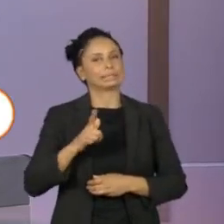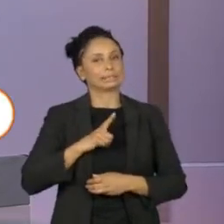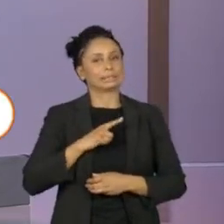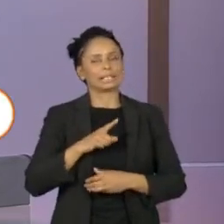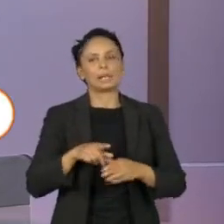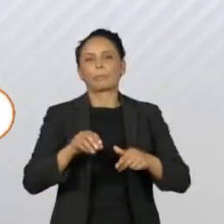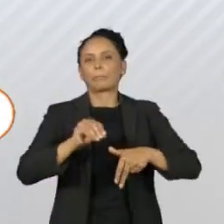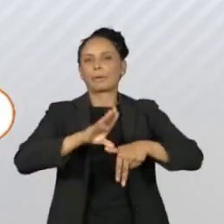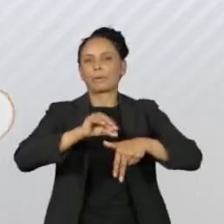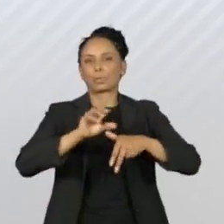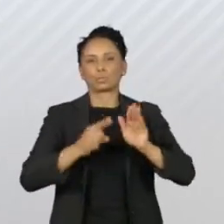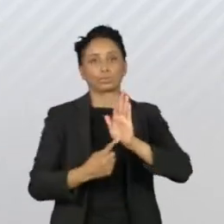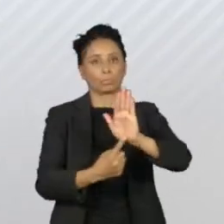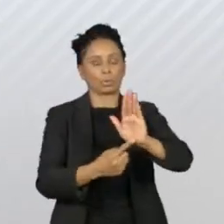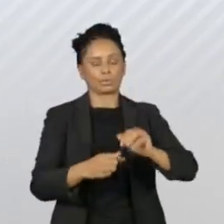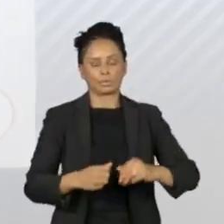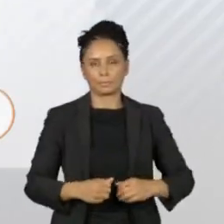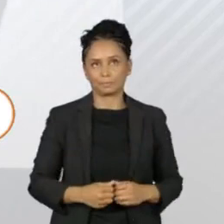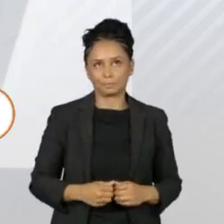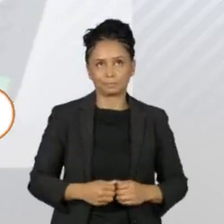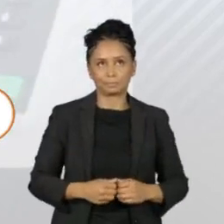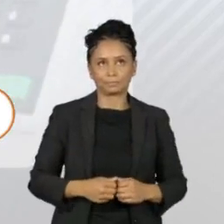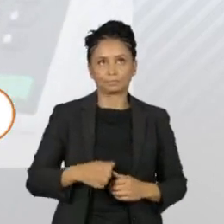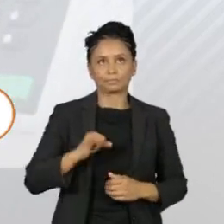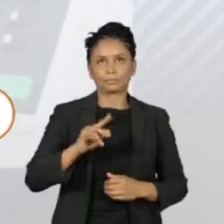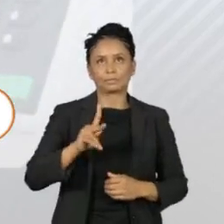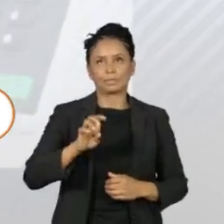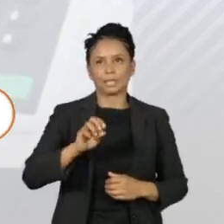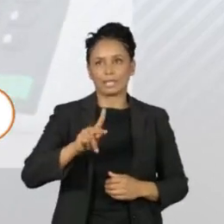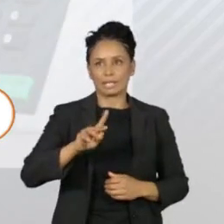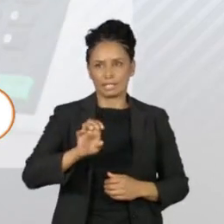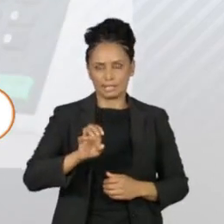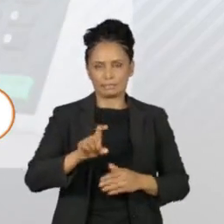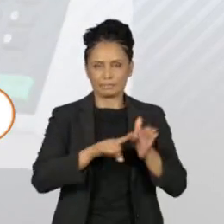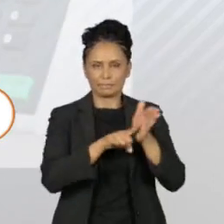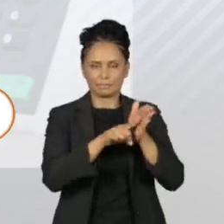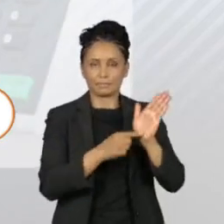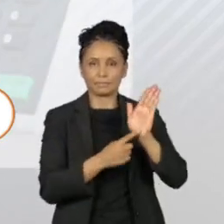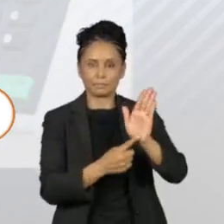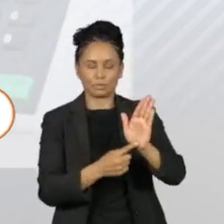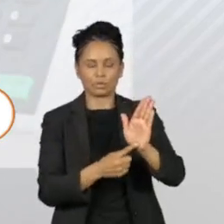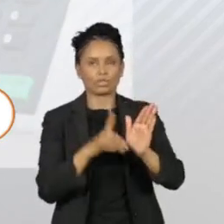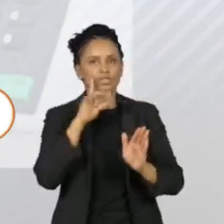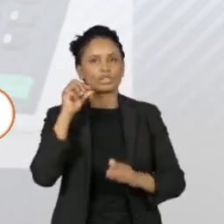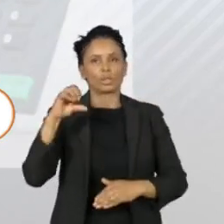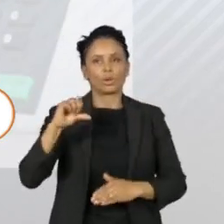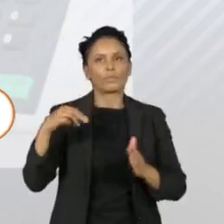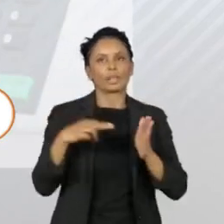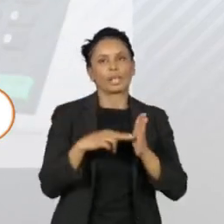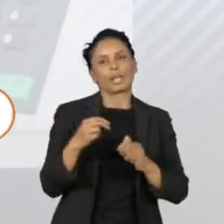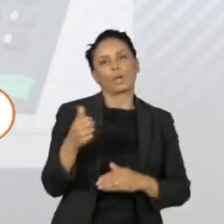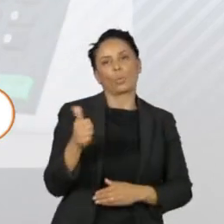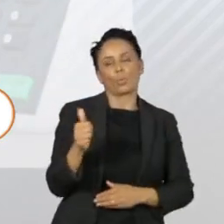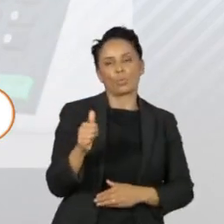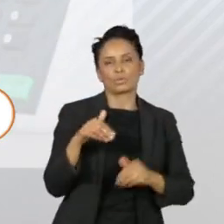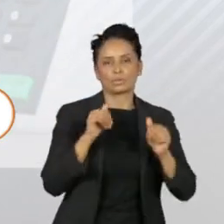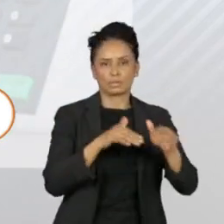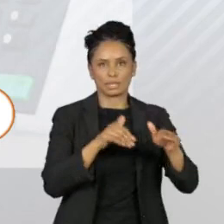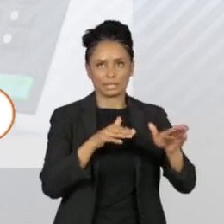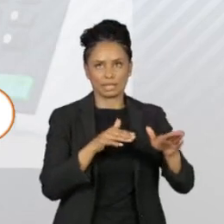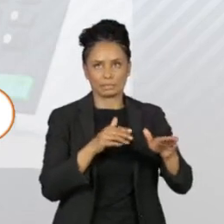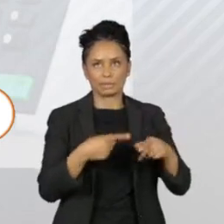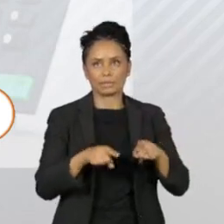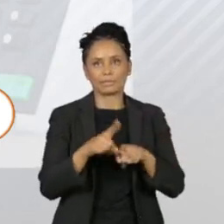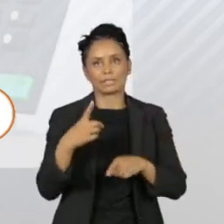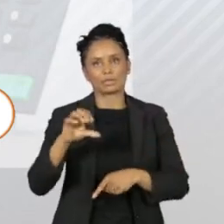pela TV Cultura. O IPESP ouviu os eleitores em dois momentos, do dia 9 a 11 de setembro e entre os dias 19 e 21